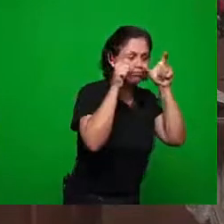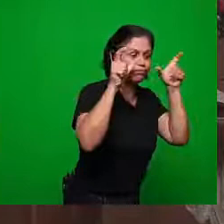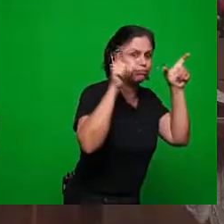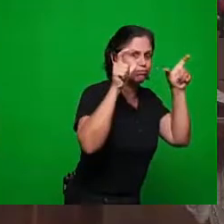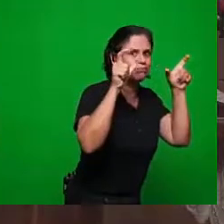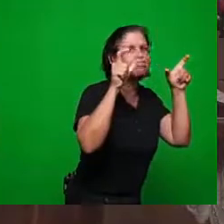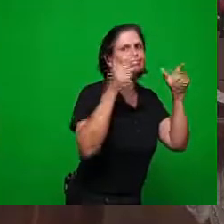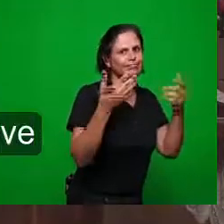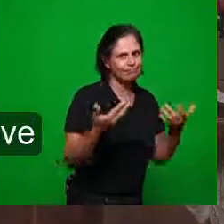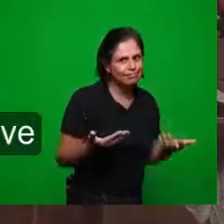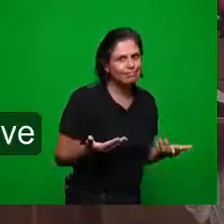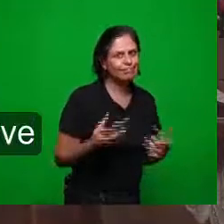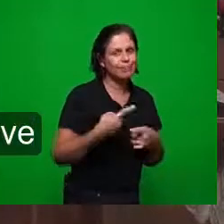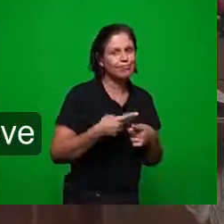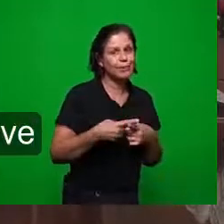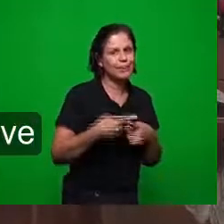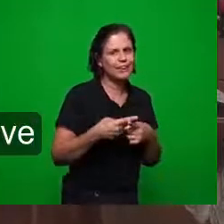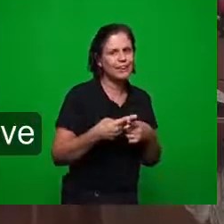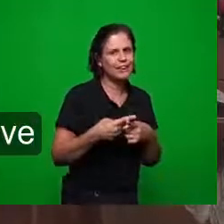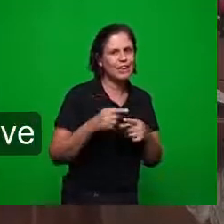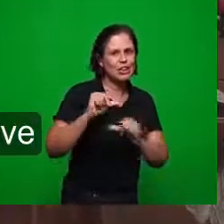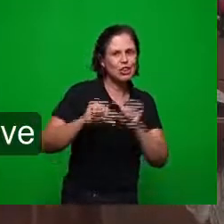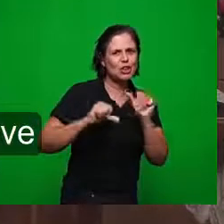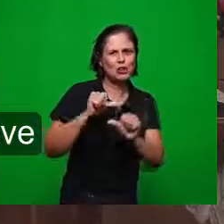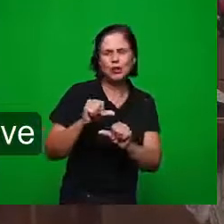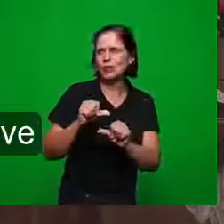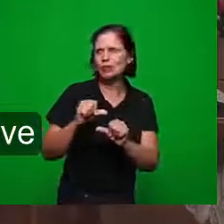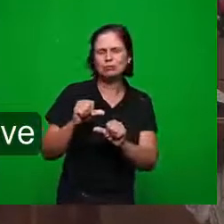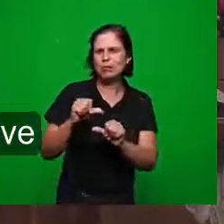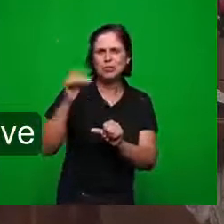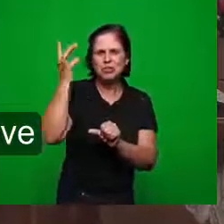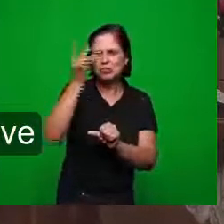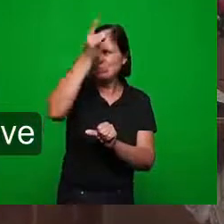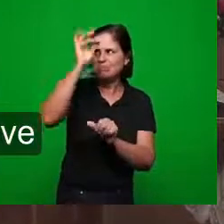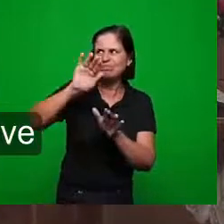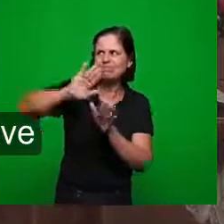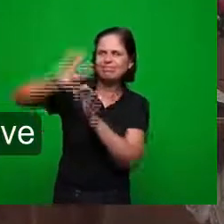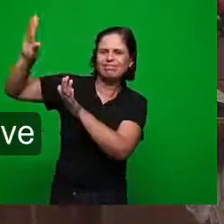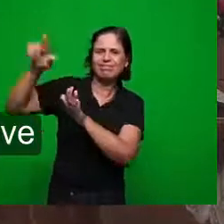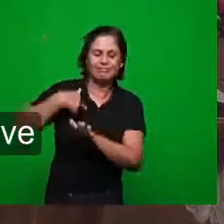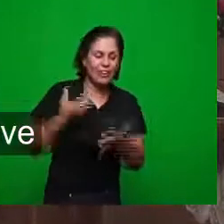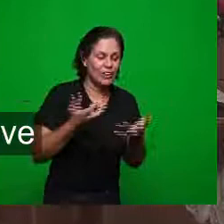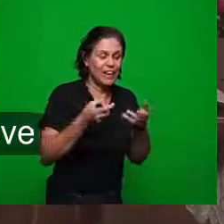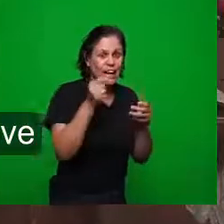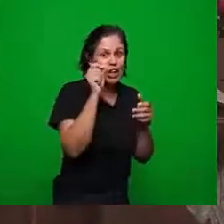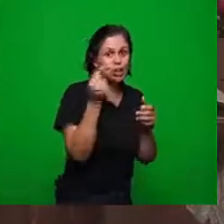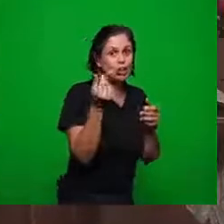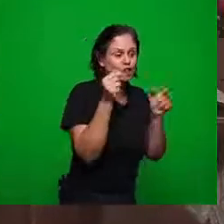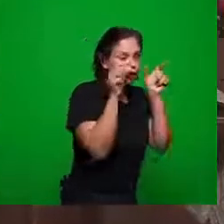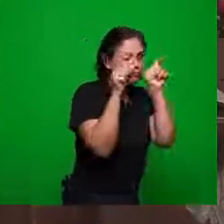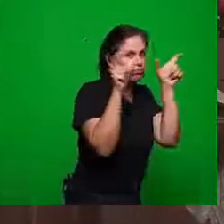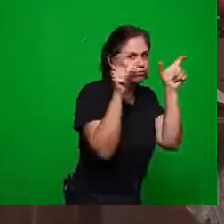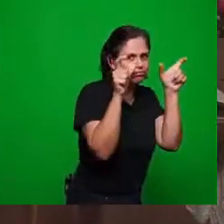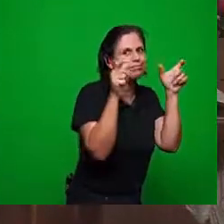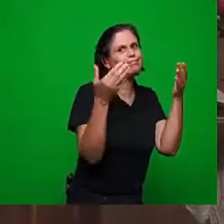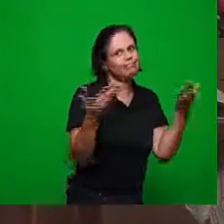ele fica com os materiais e deixa o espiritual pode passar